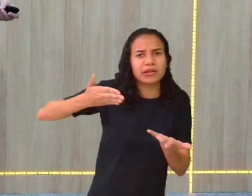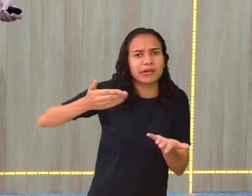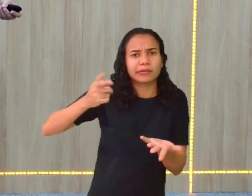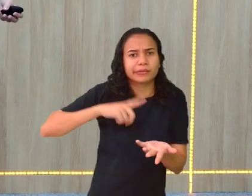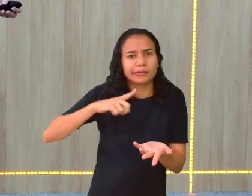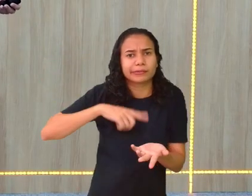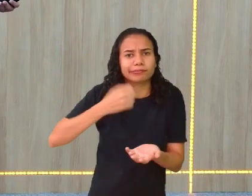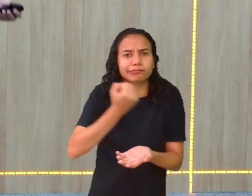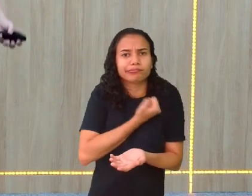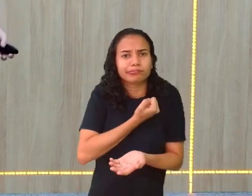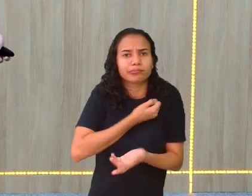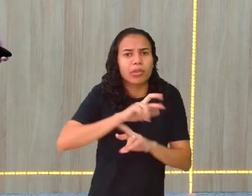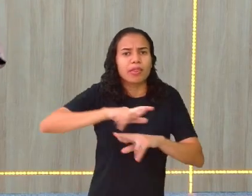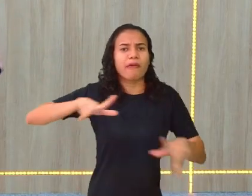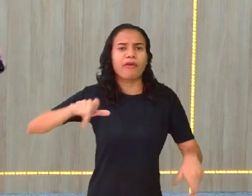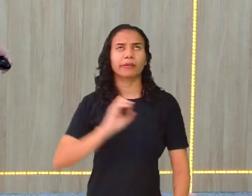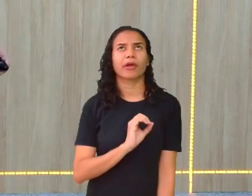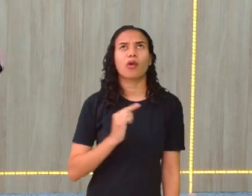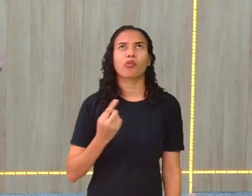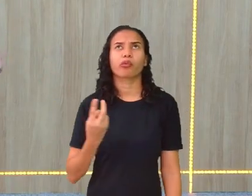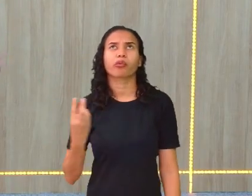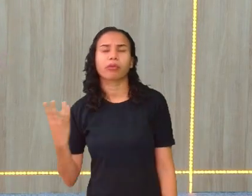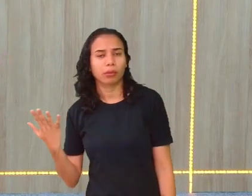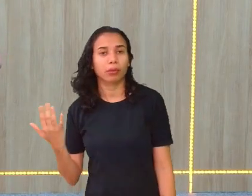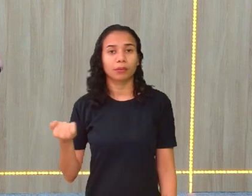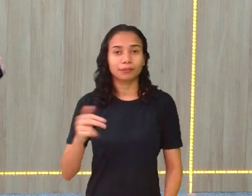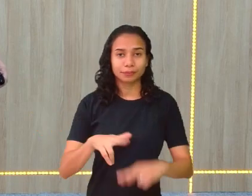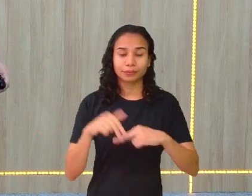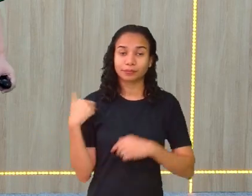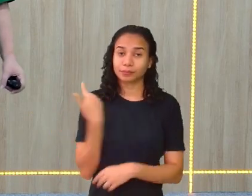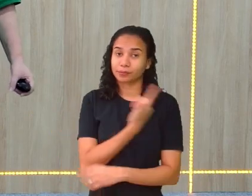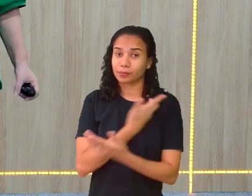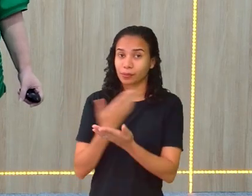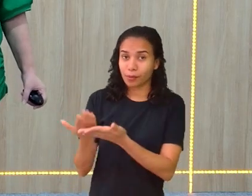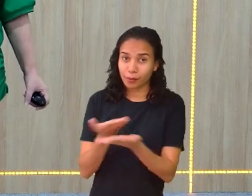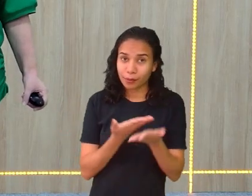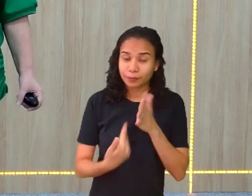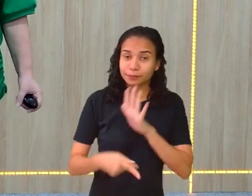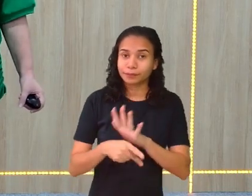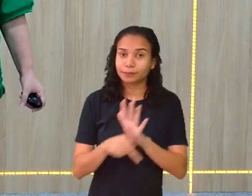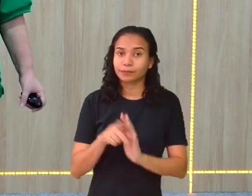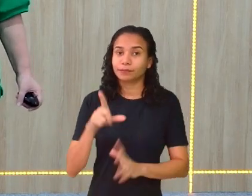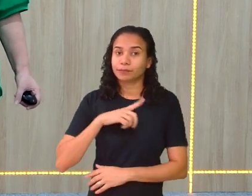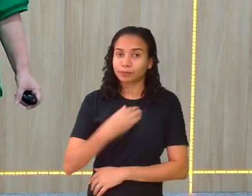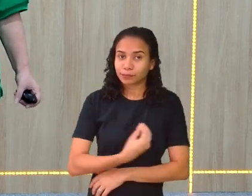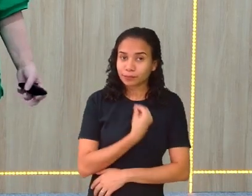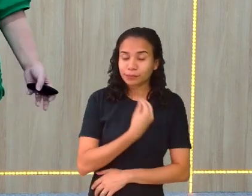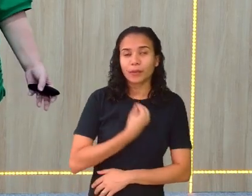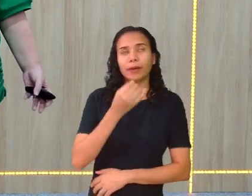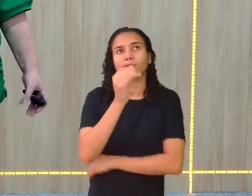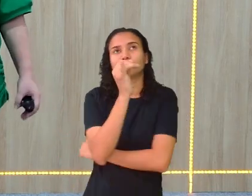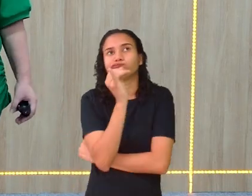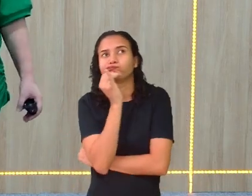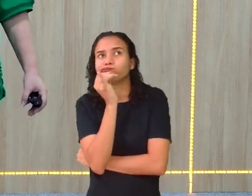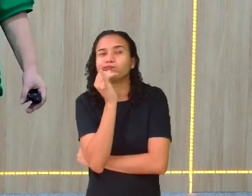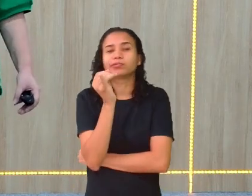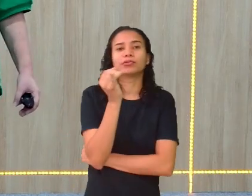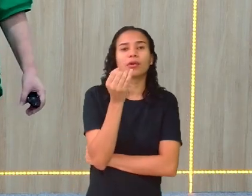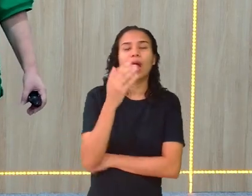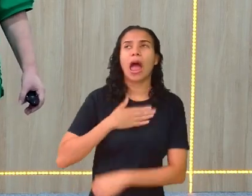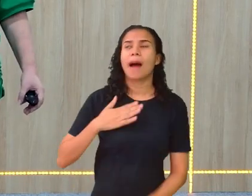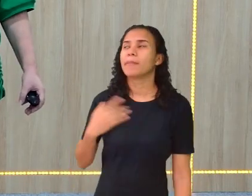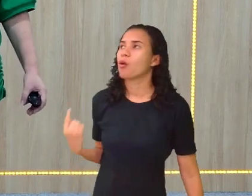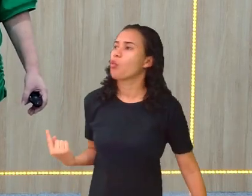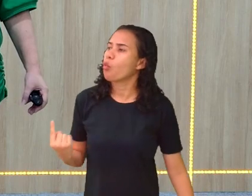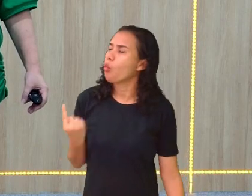dar um tamanho exato. A gente falou aqui quando a gente trabalhou com a questão das medidas, né? Por exemplo, qual minha